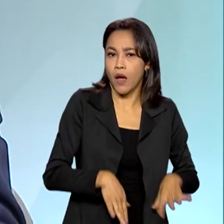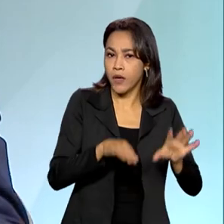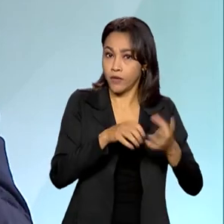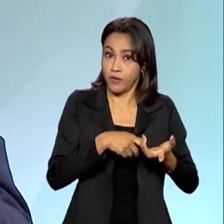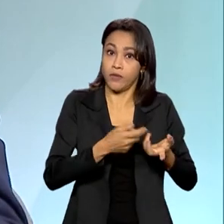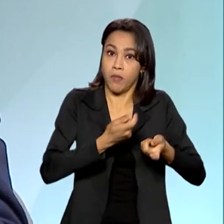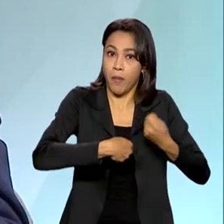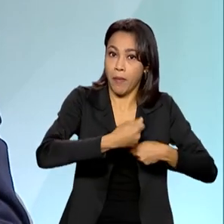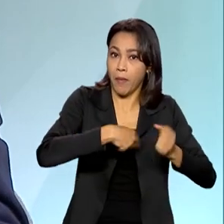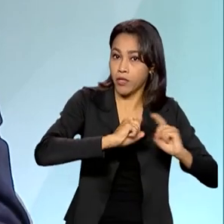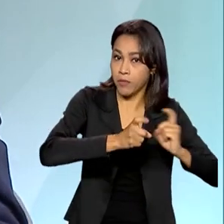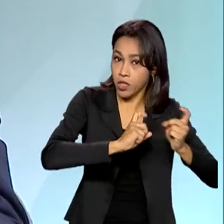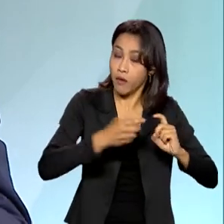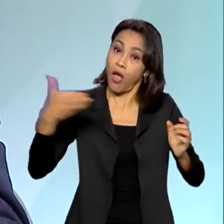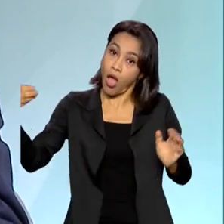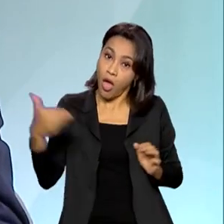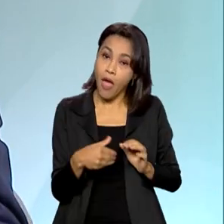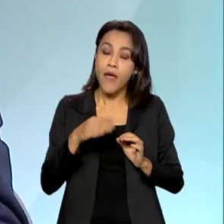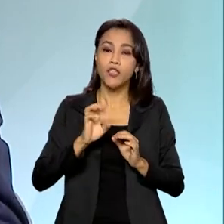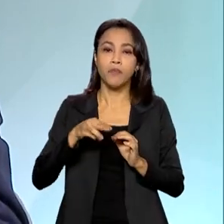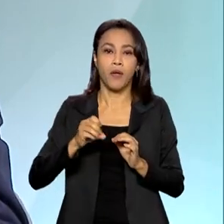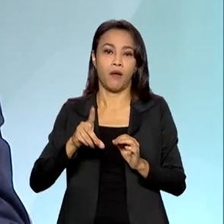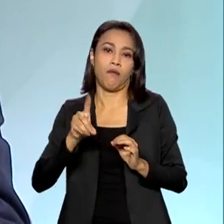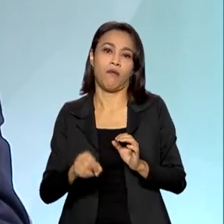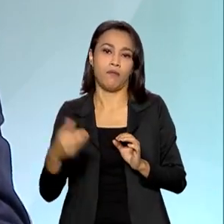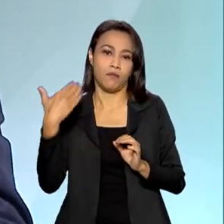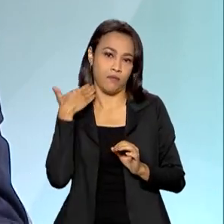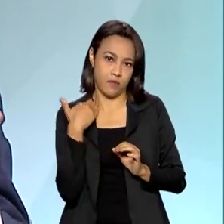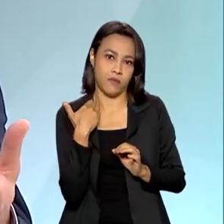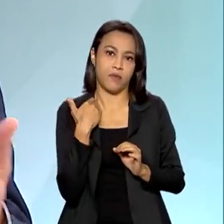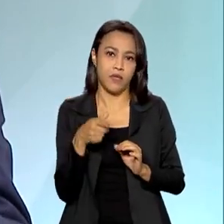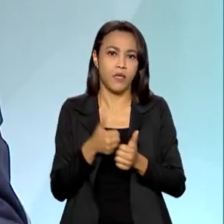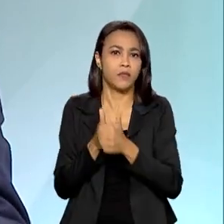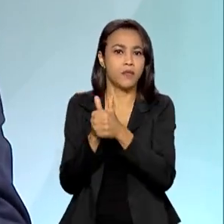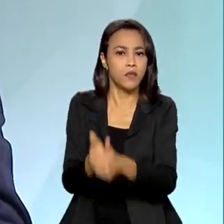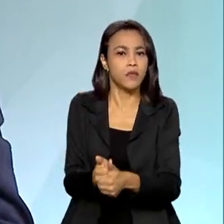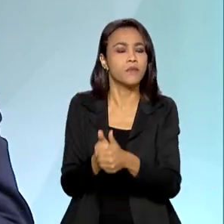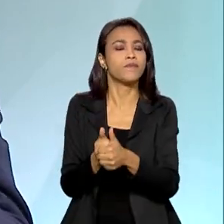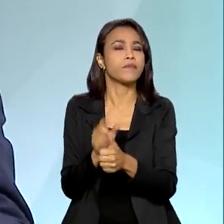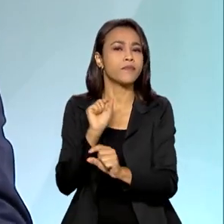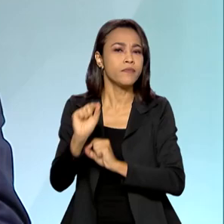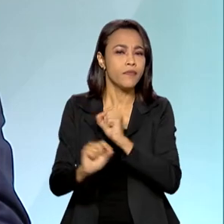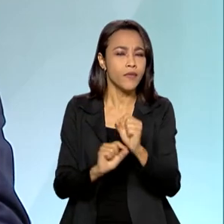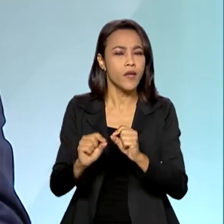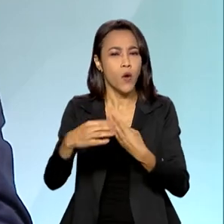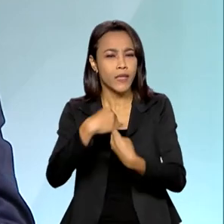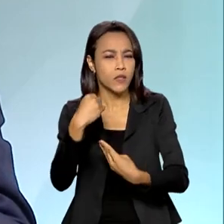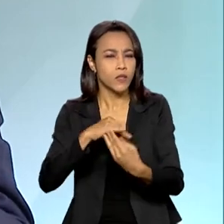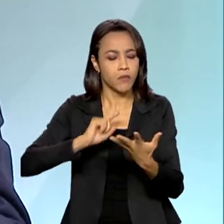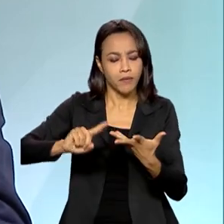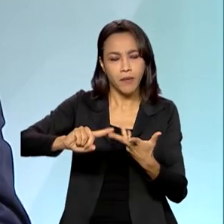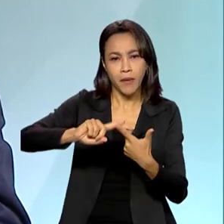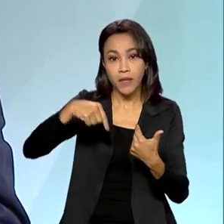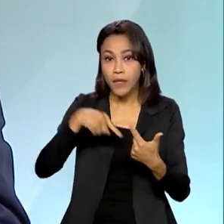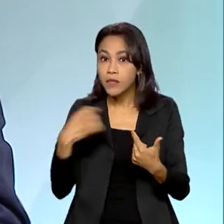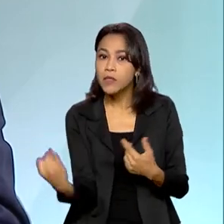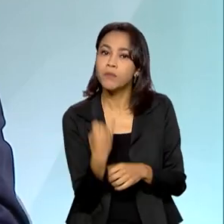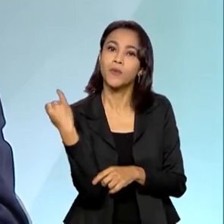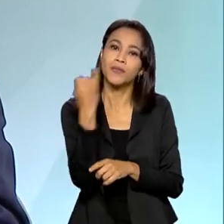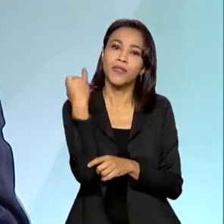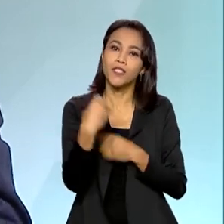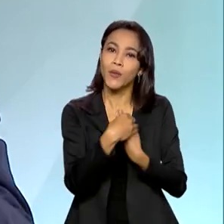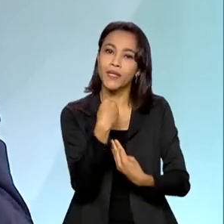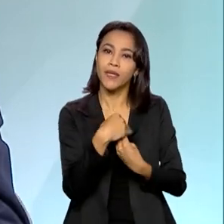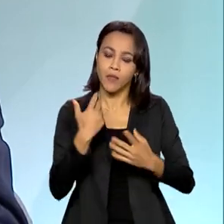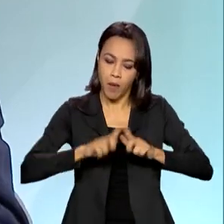é de mercado e tem que seguir esses indicadores que são, vamos dizer assim, as peças-chave que nos orientam no dia a dia